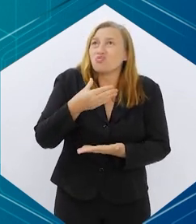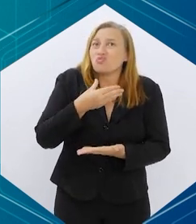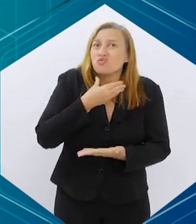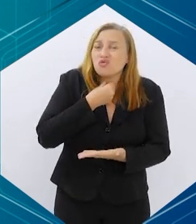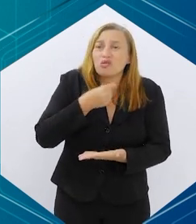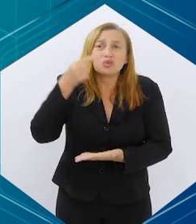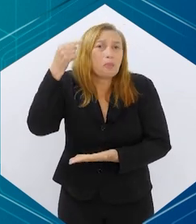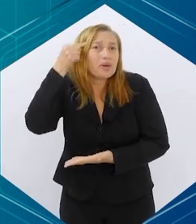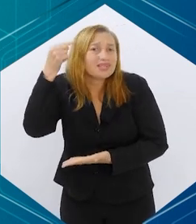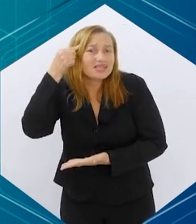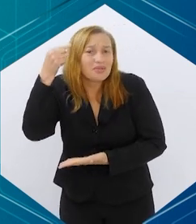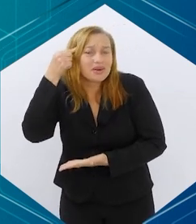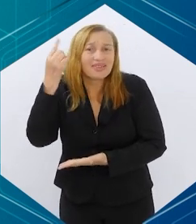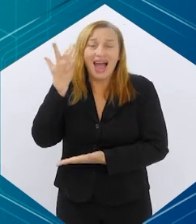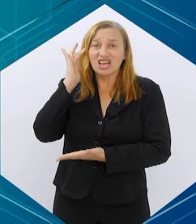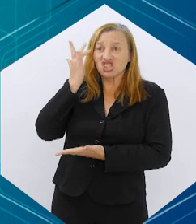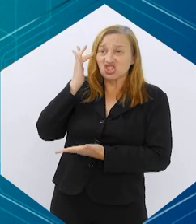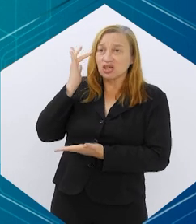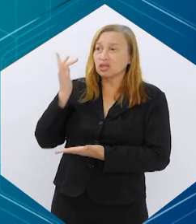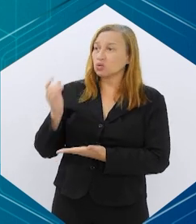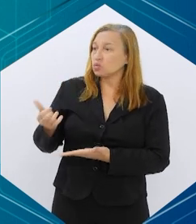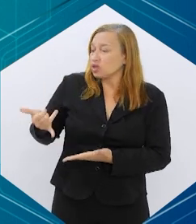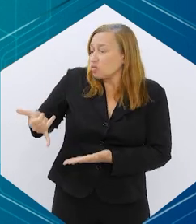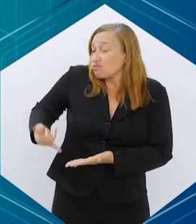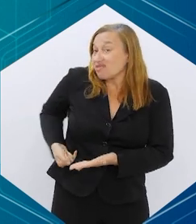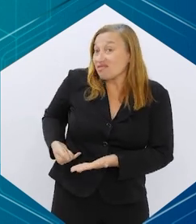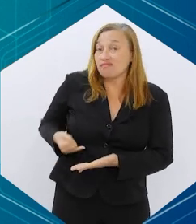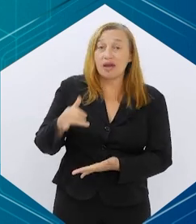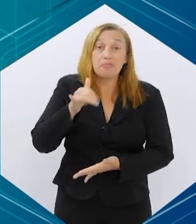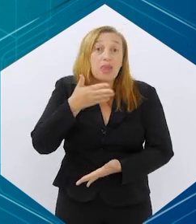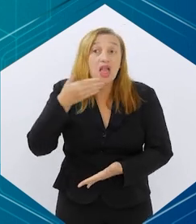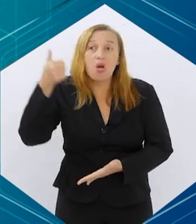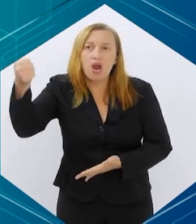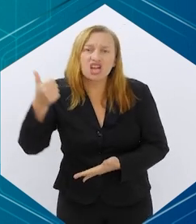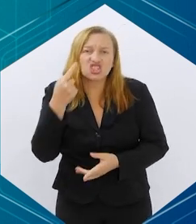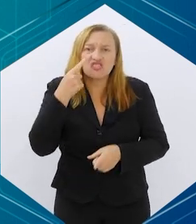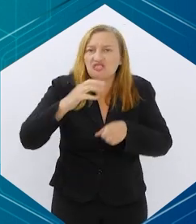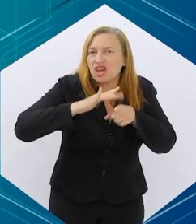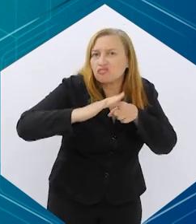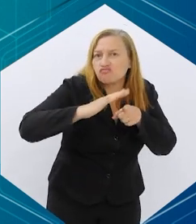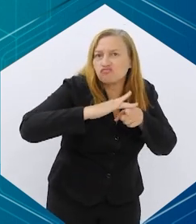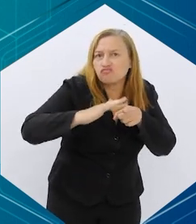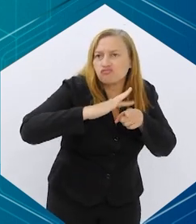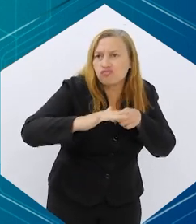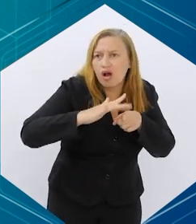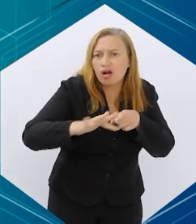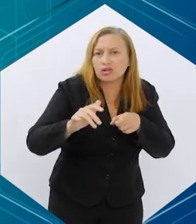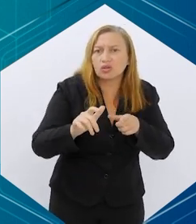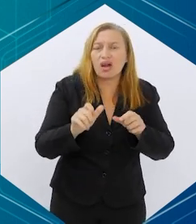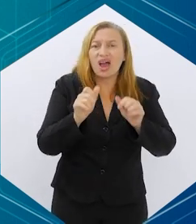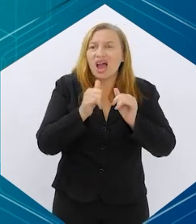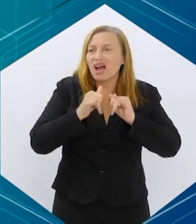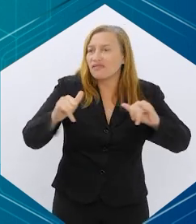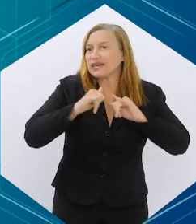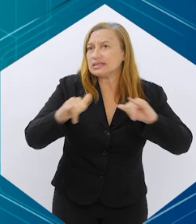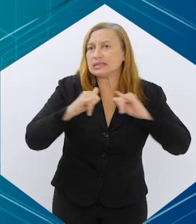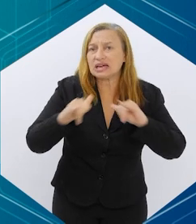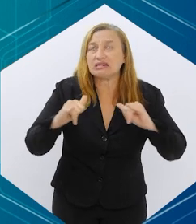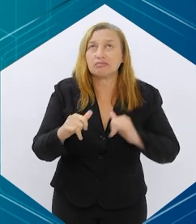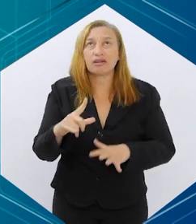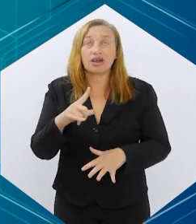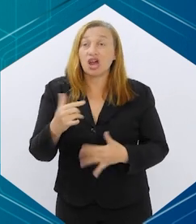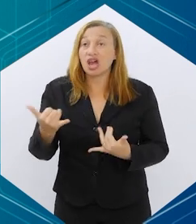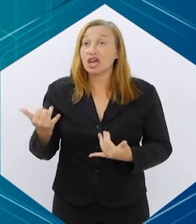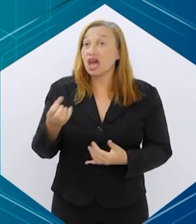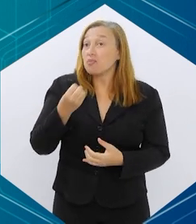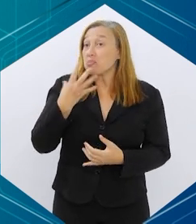medicação vai fazer. É muito comum a gente ver Instagram, blogueiras falando sobre a medicação sem ter o menor conhecimento